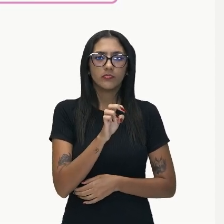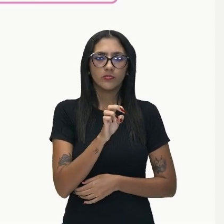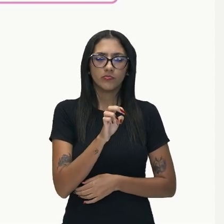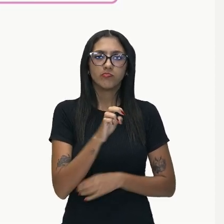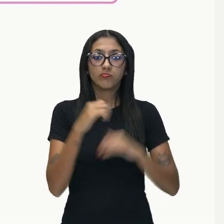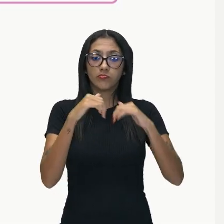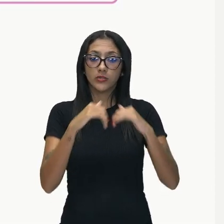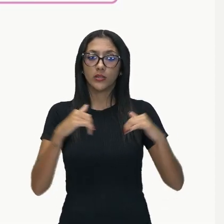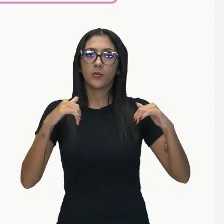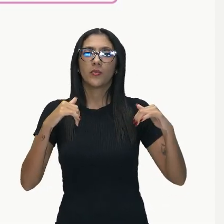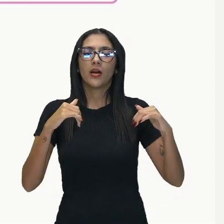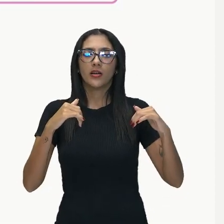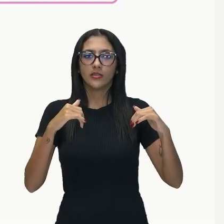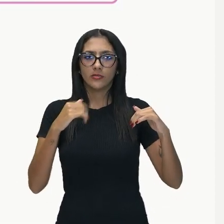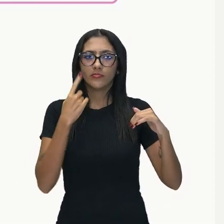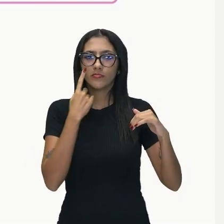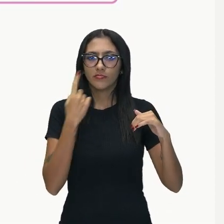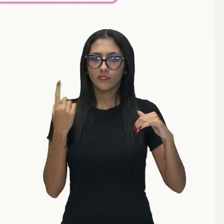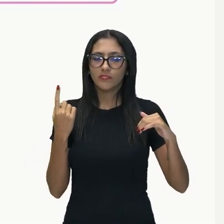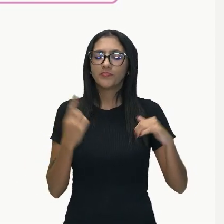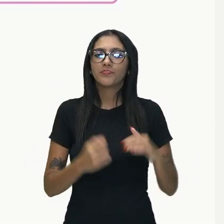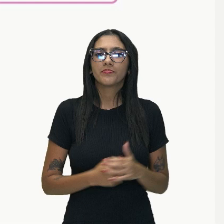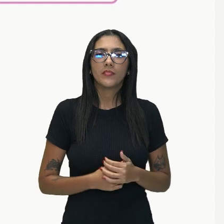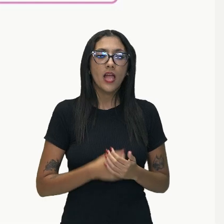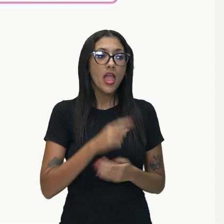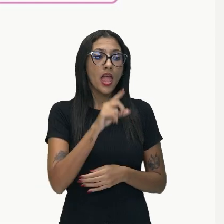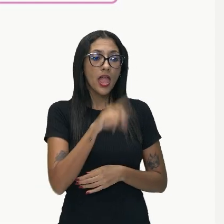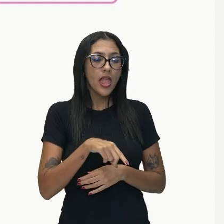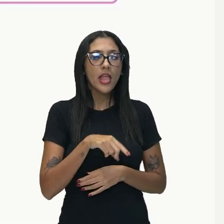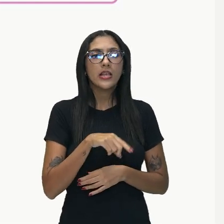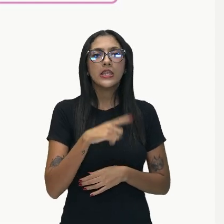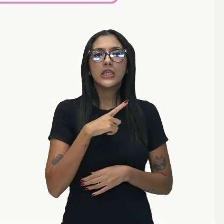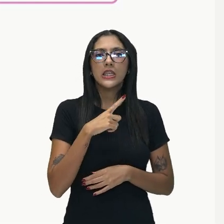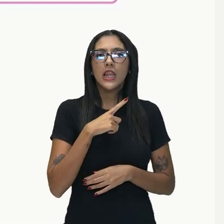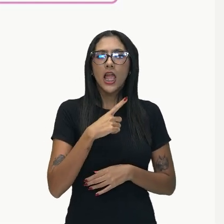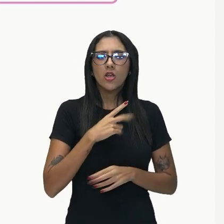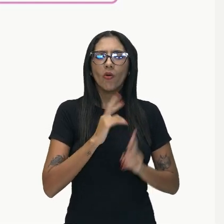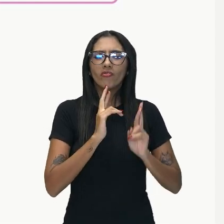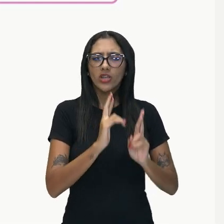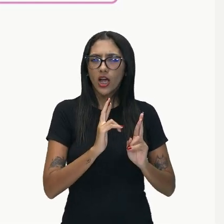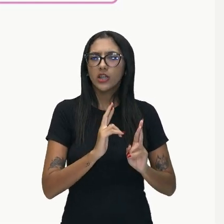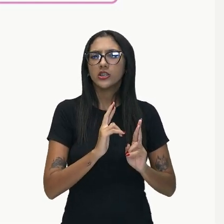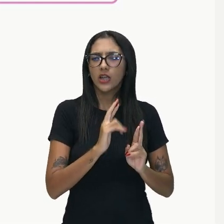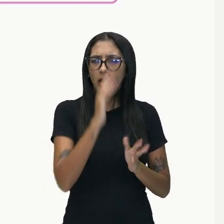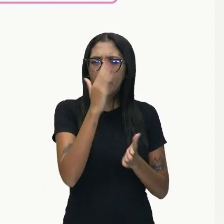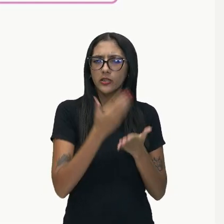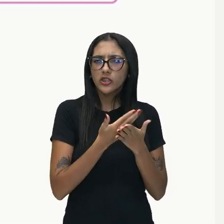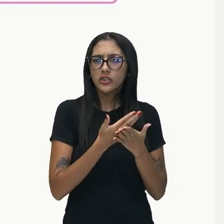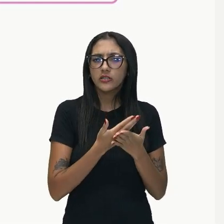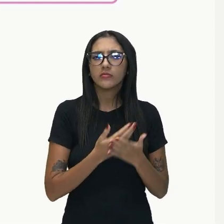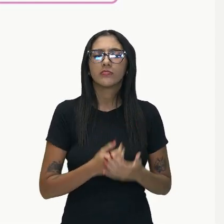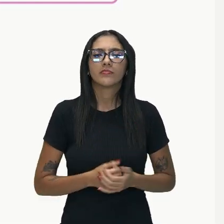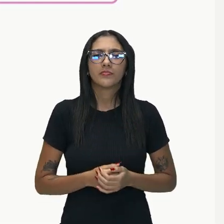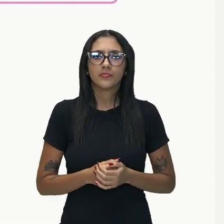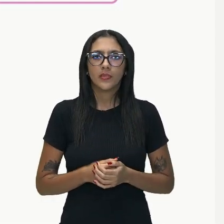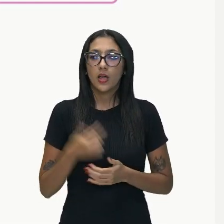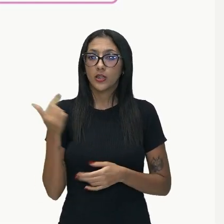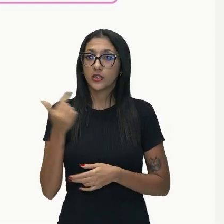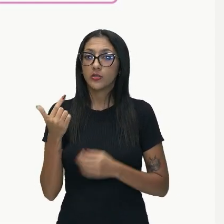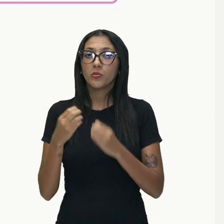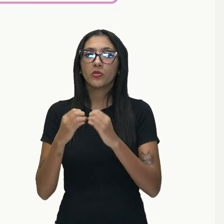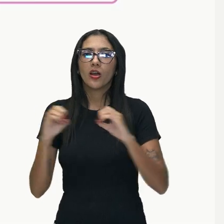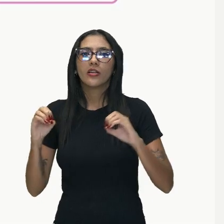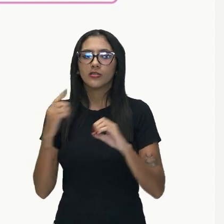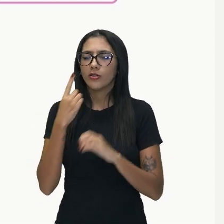confiante, essa é a nossa primeira oração, ok? E a segunda oração, de que